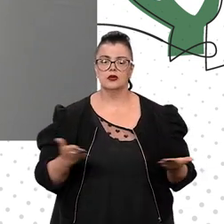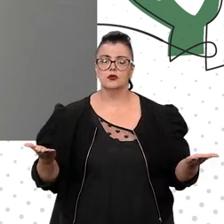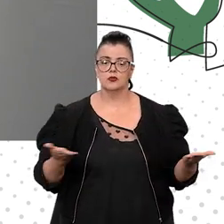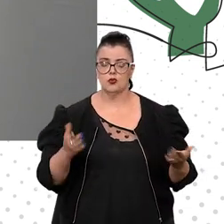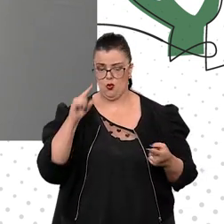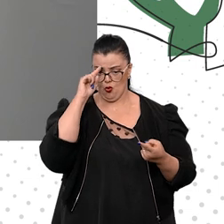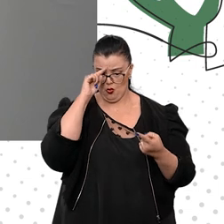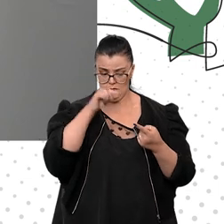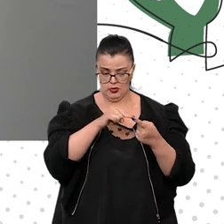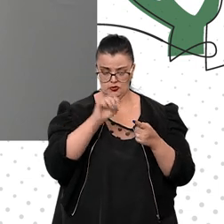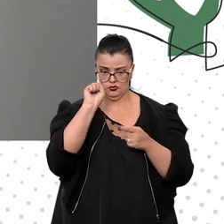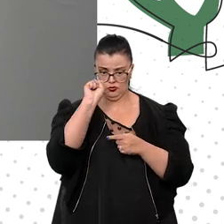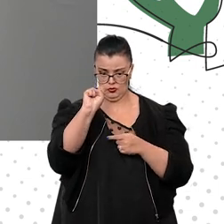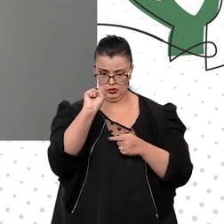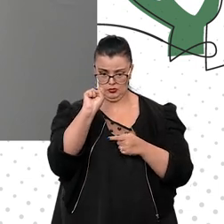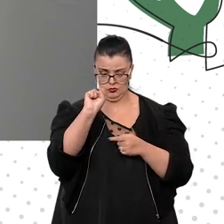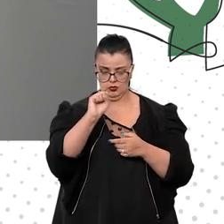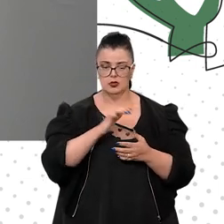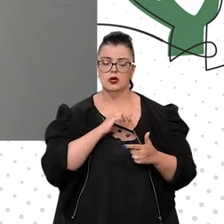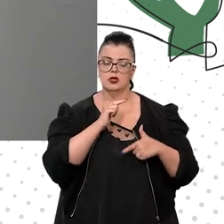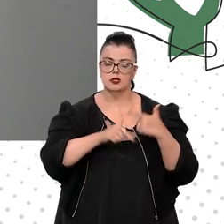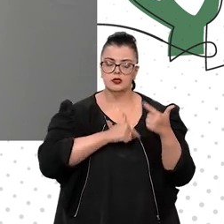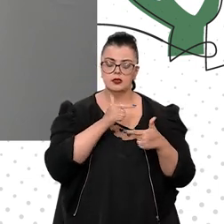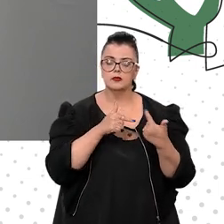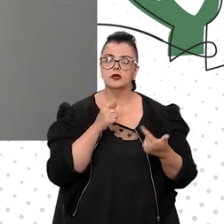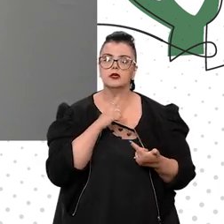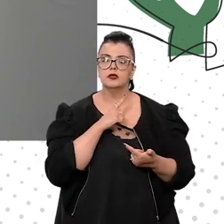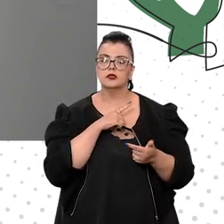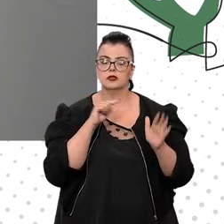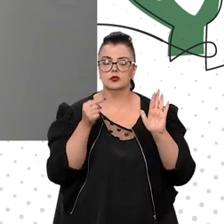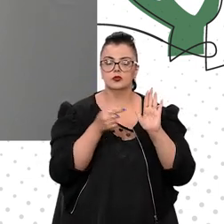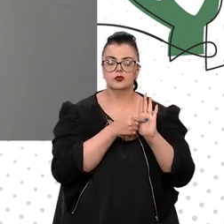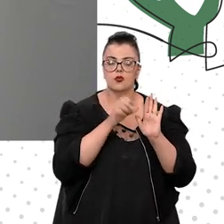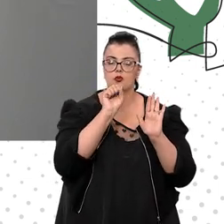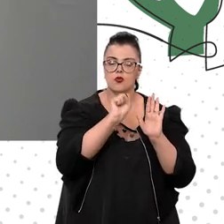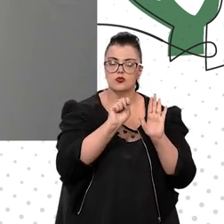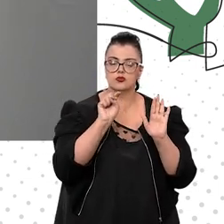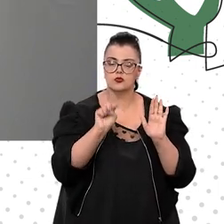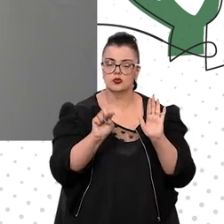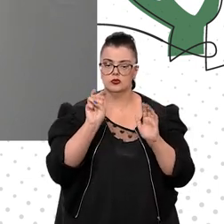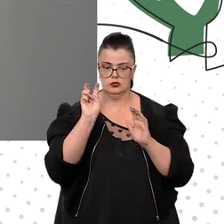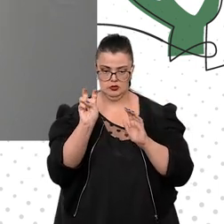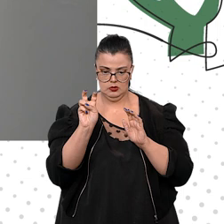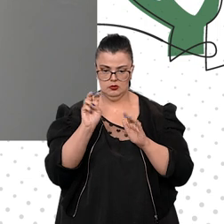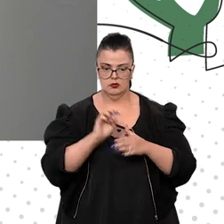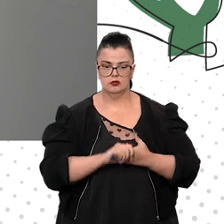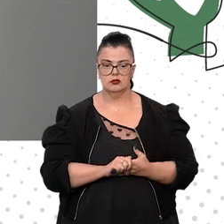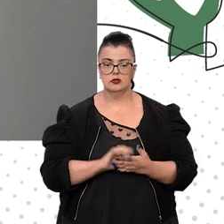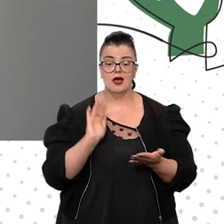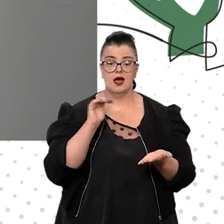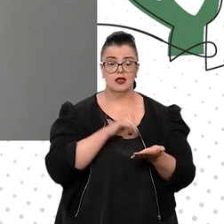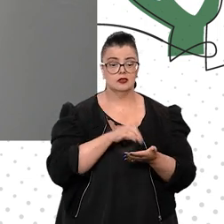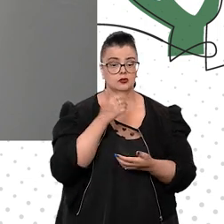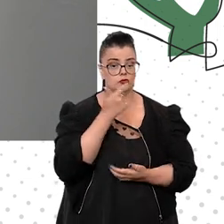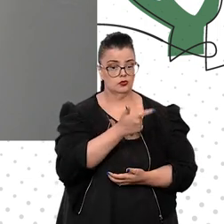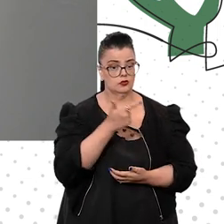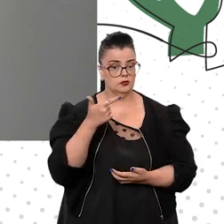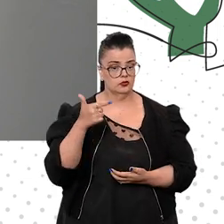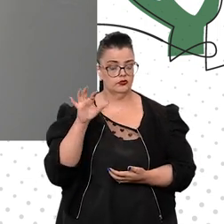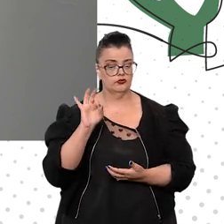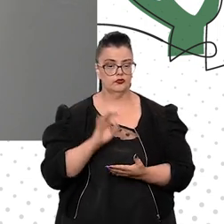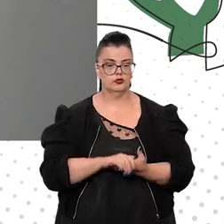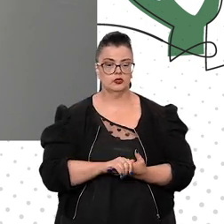dedicado ao trabalho, eu tenho lá no item 8.5, até 2020, os